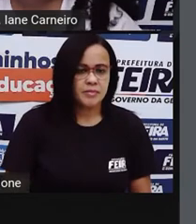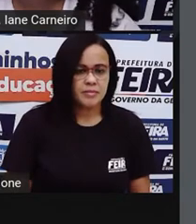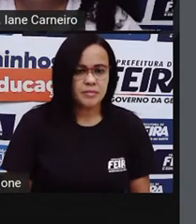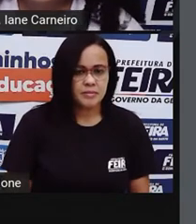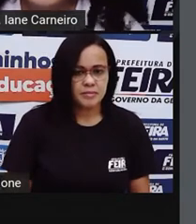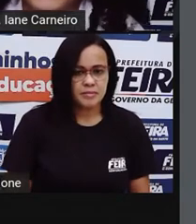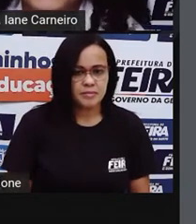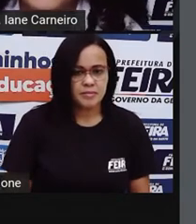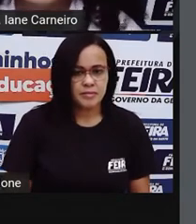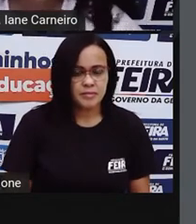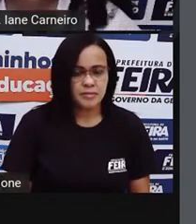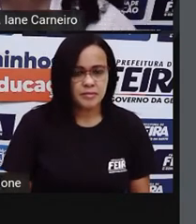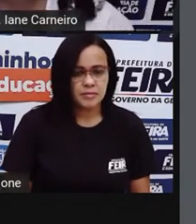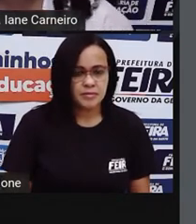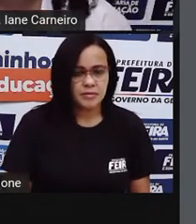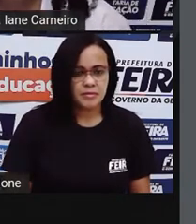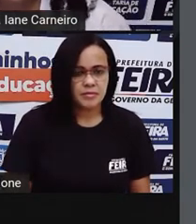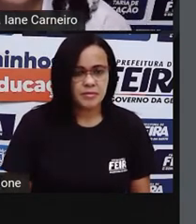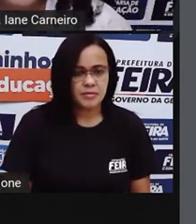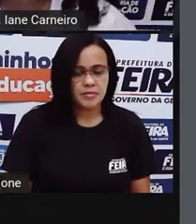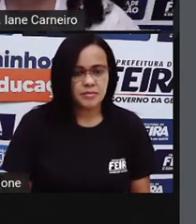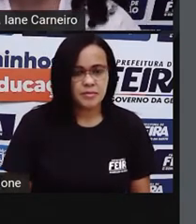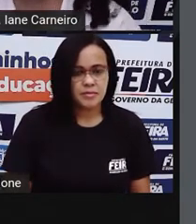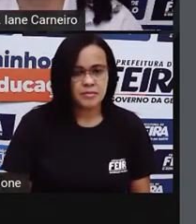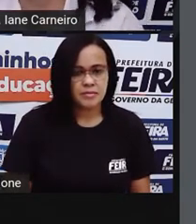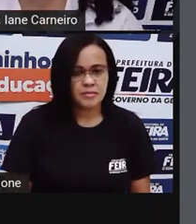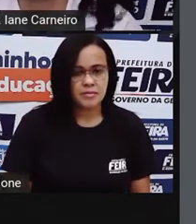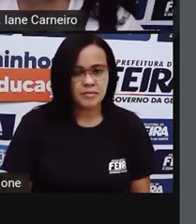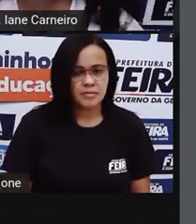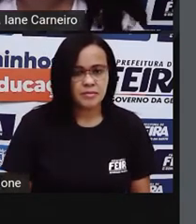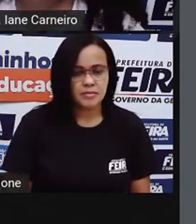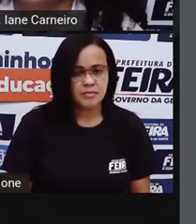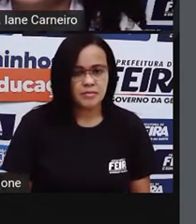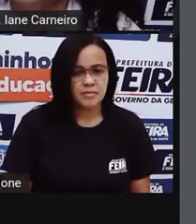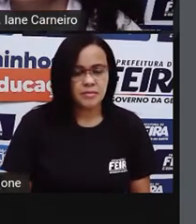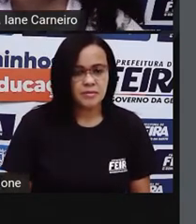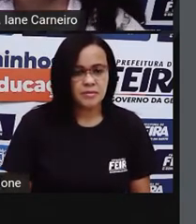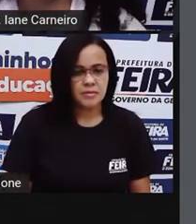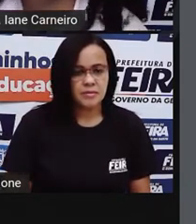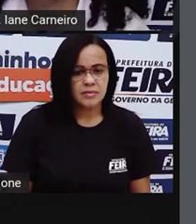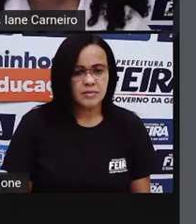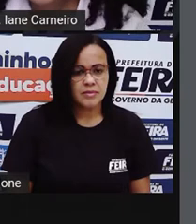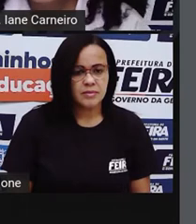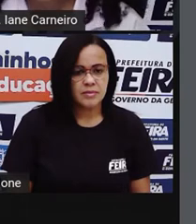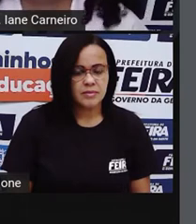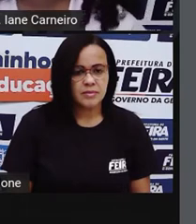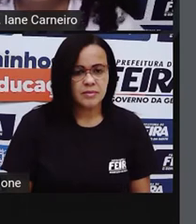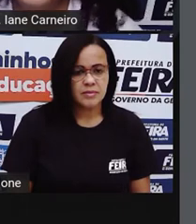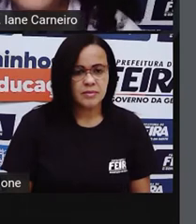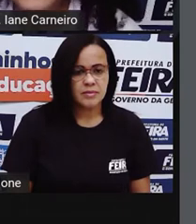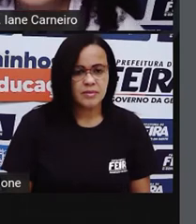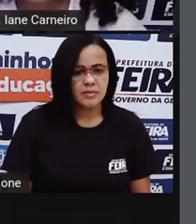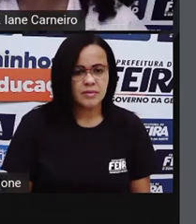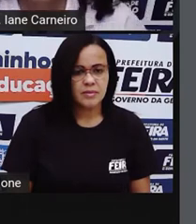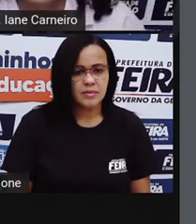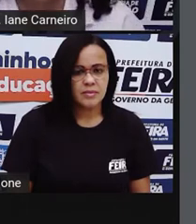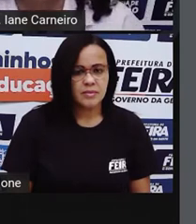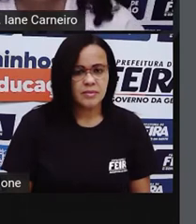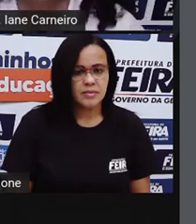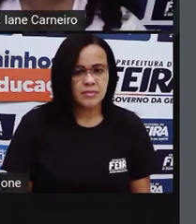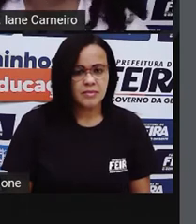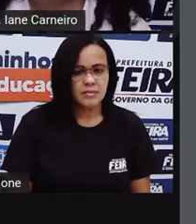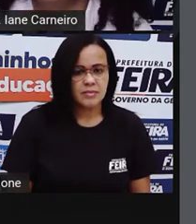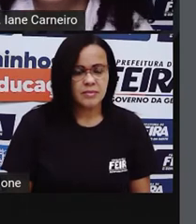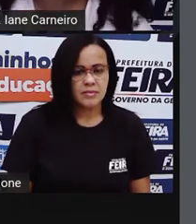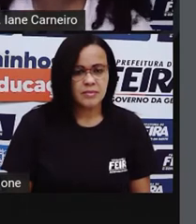Sobre as crianças, eu deito uns pós de pirlipimpim, para descobrirem que ler é uma aventura sem fim.